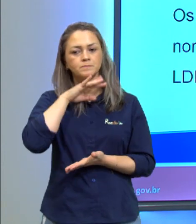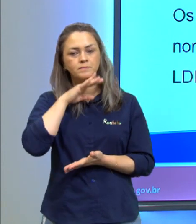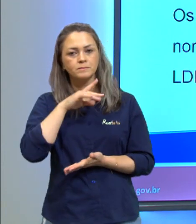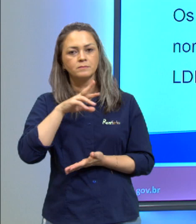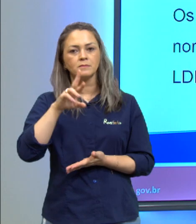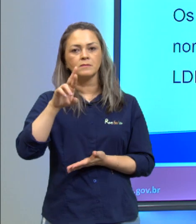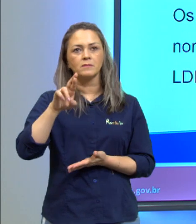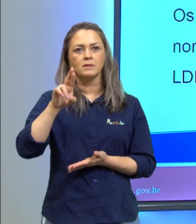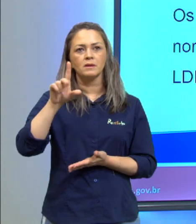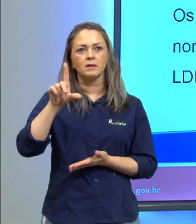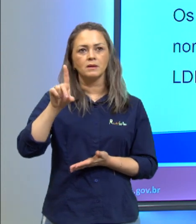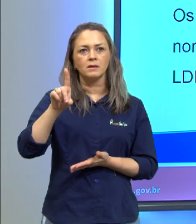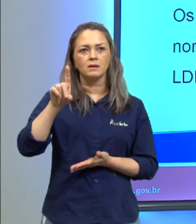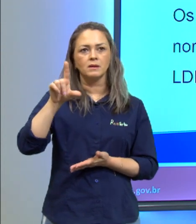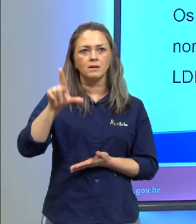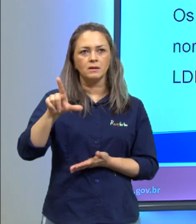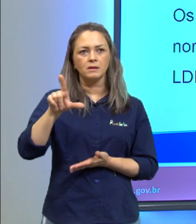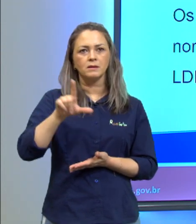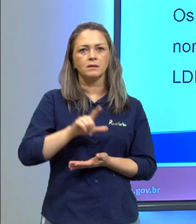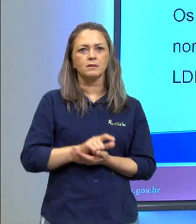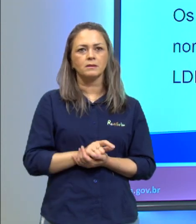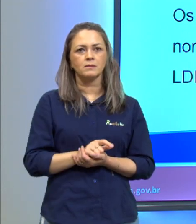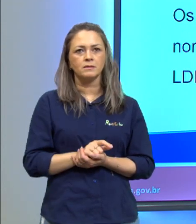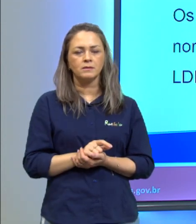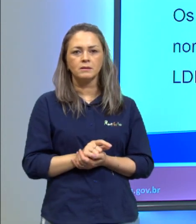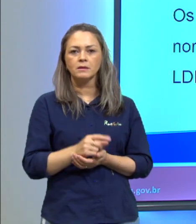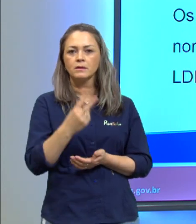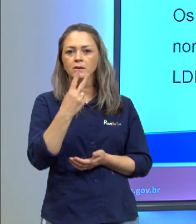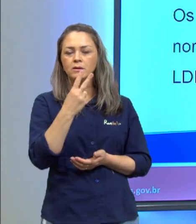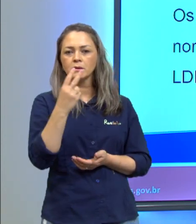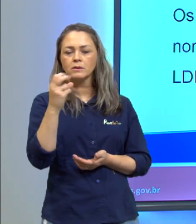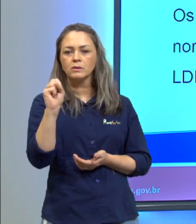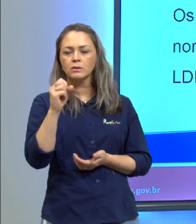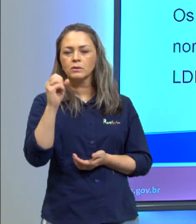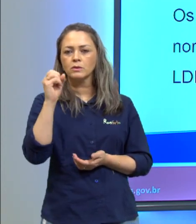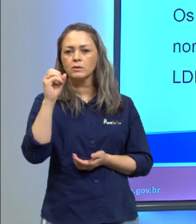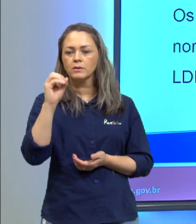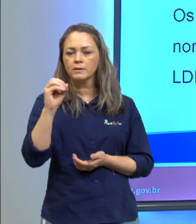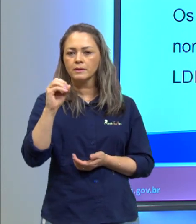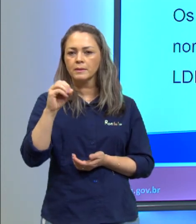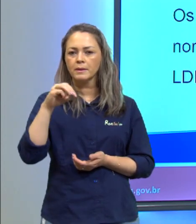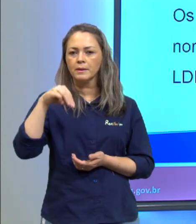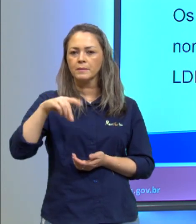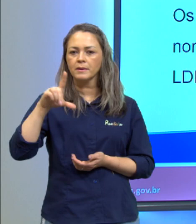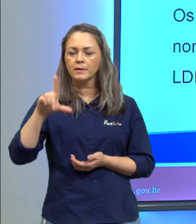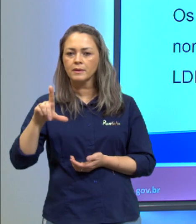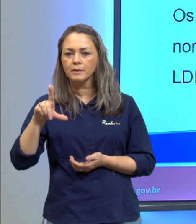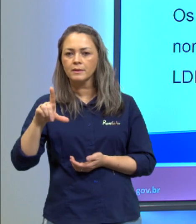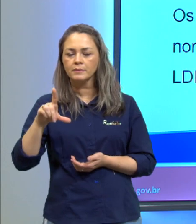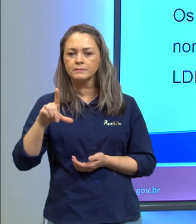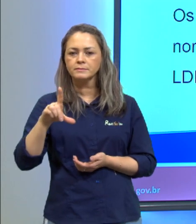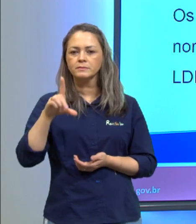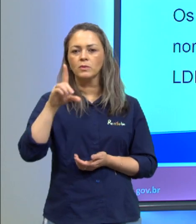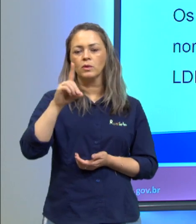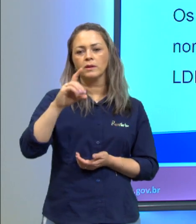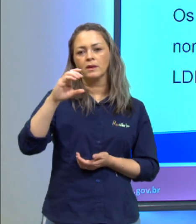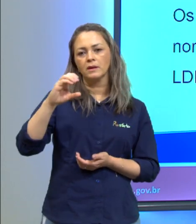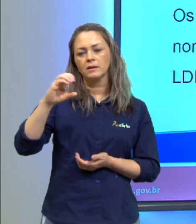LDL foi de 280 miligramas por decilitros